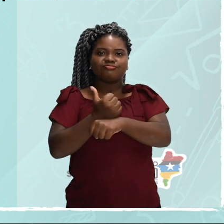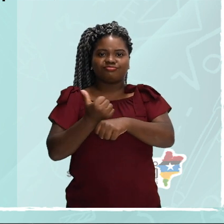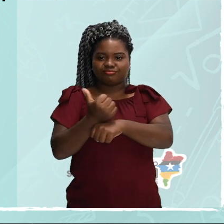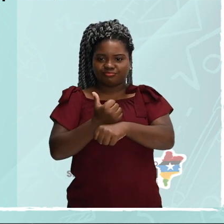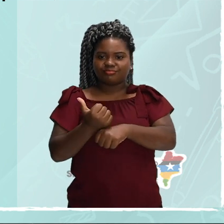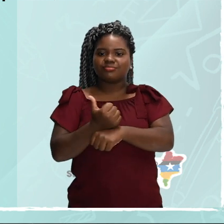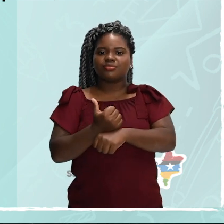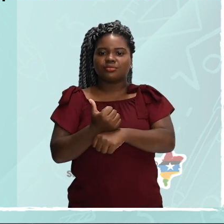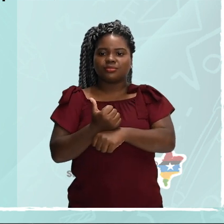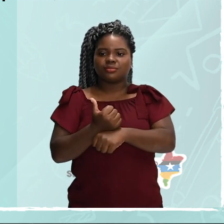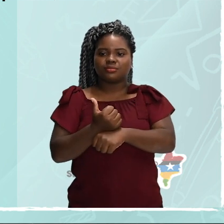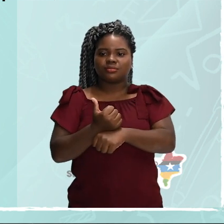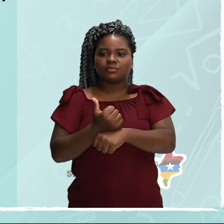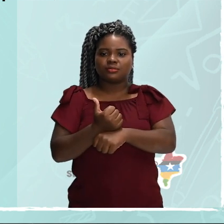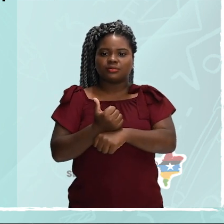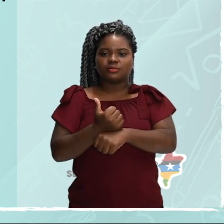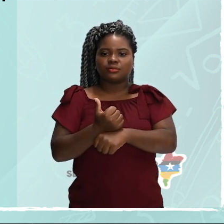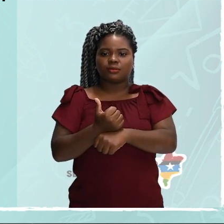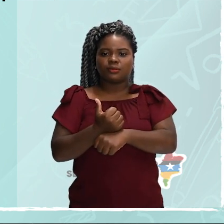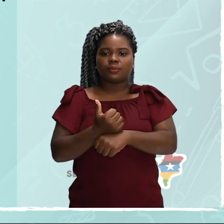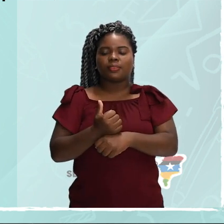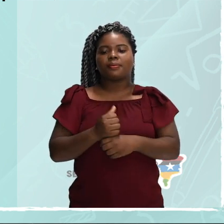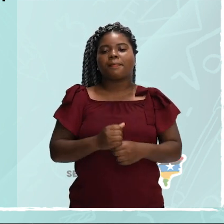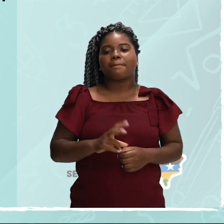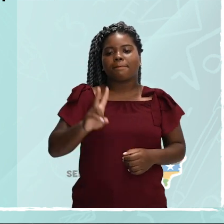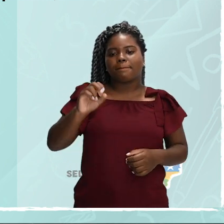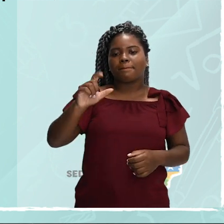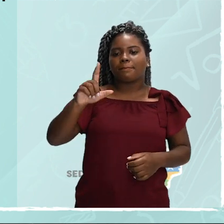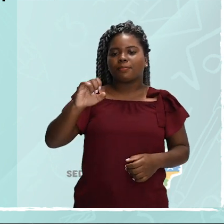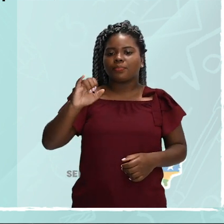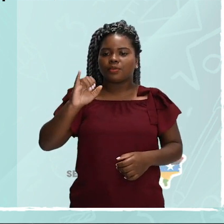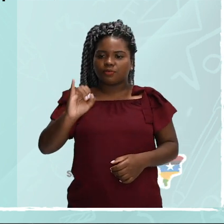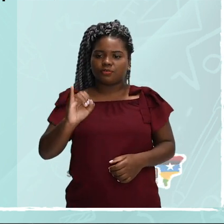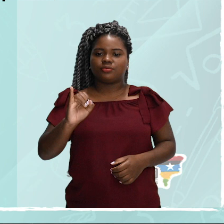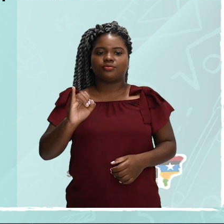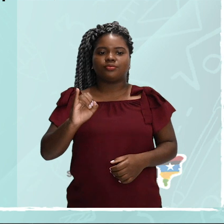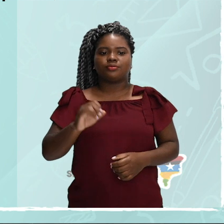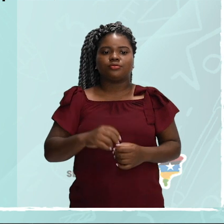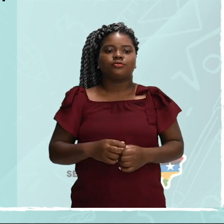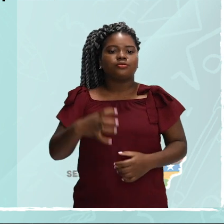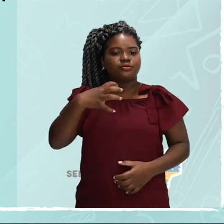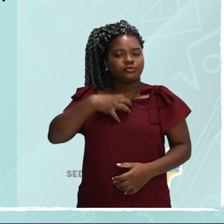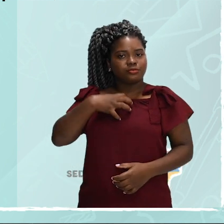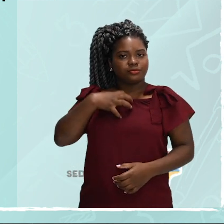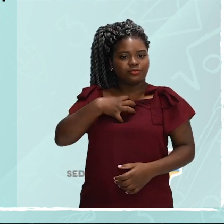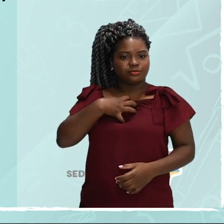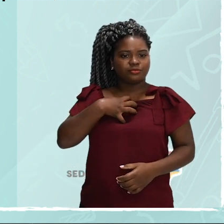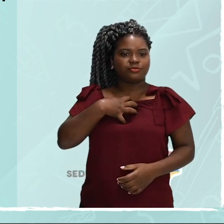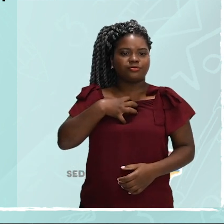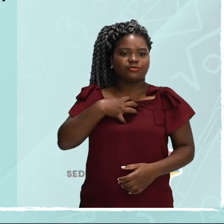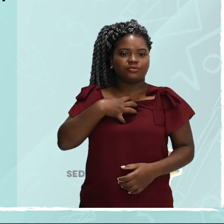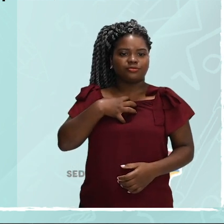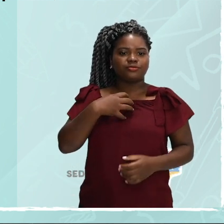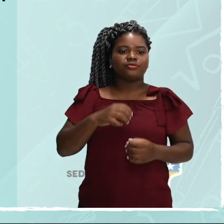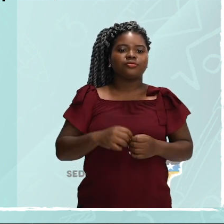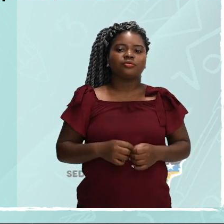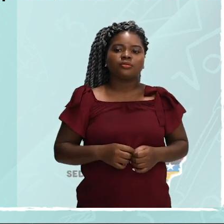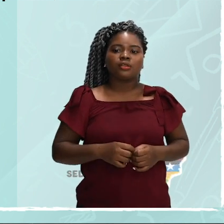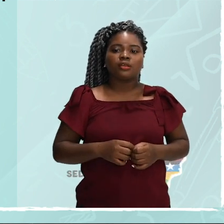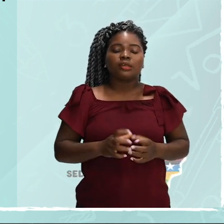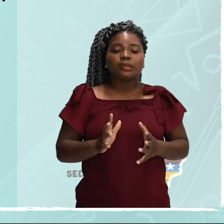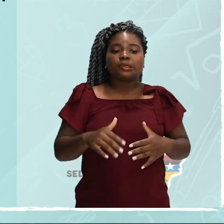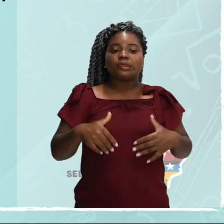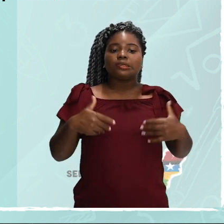muito difundido no país, somente começou a ganhar força em 1923. Em